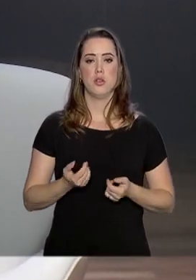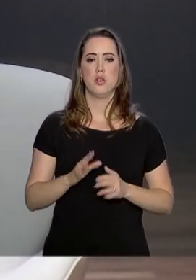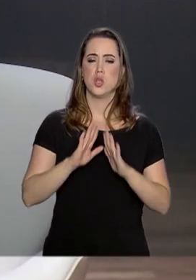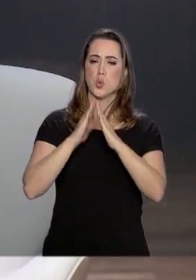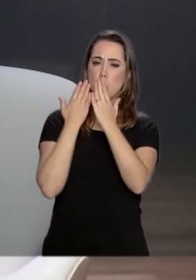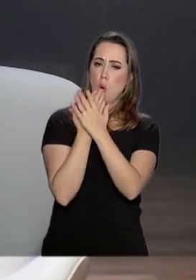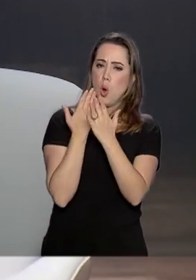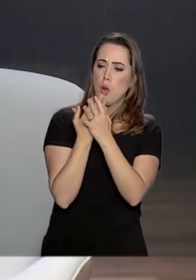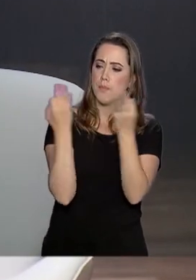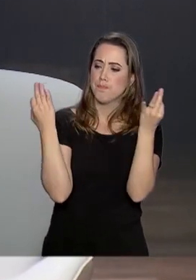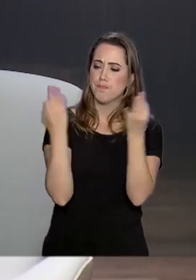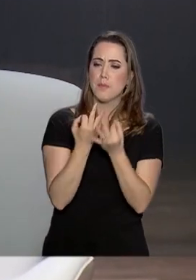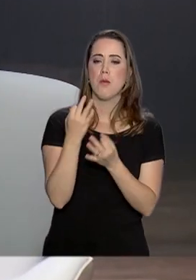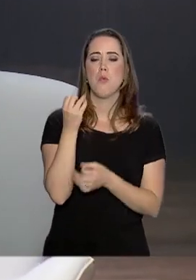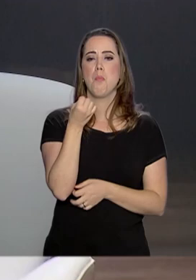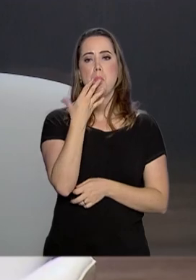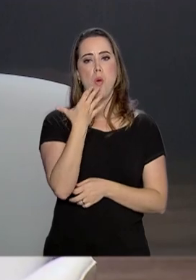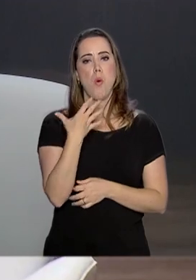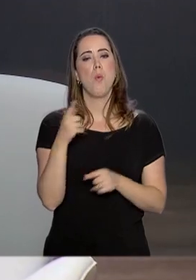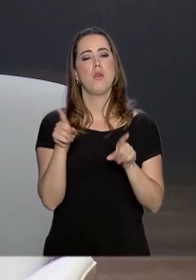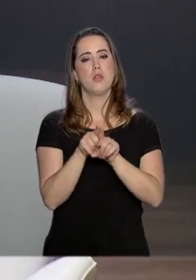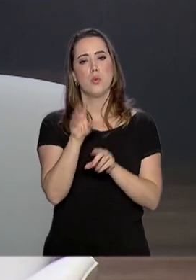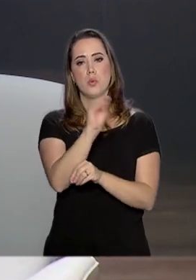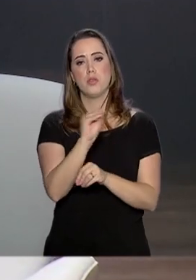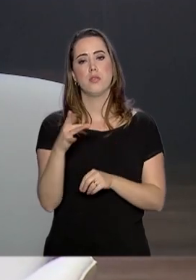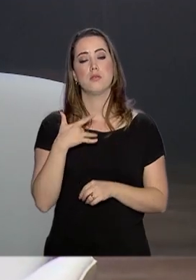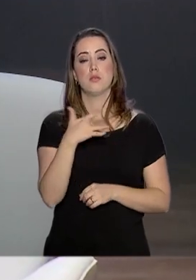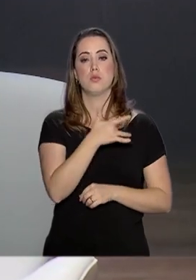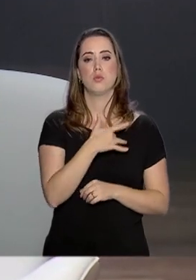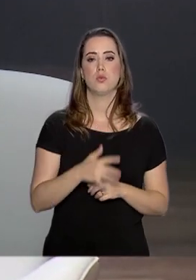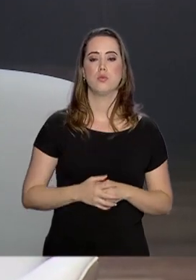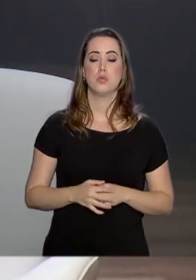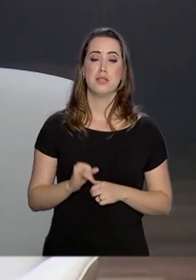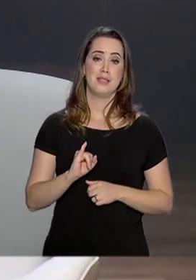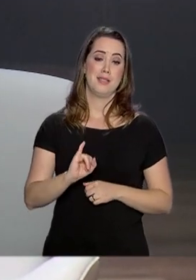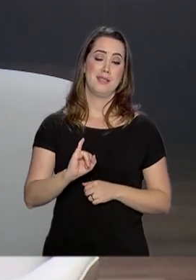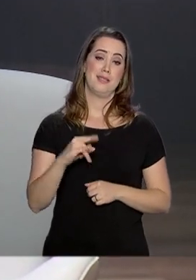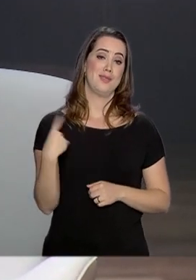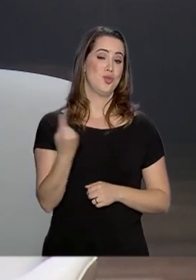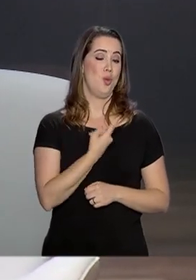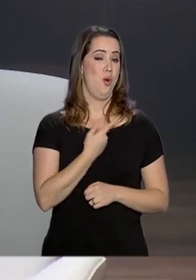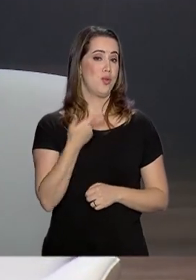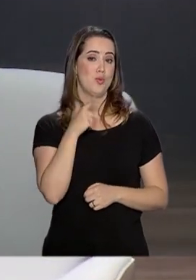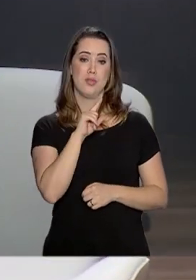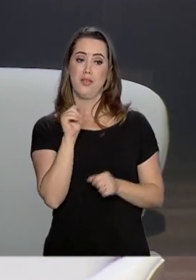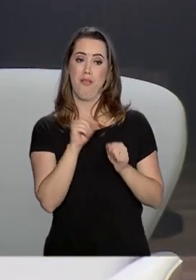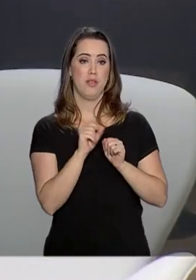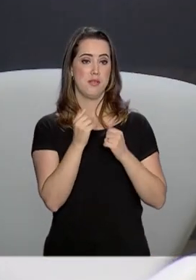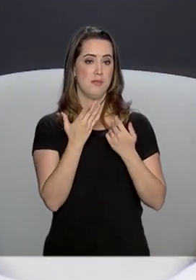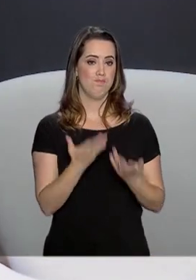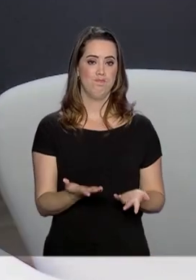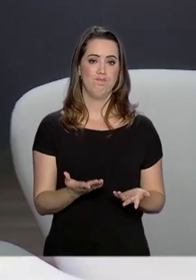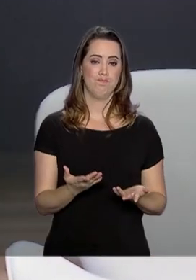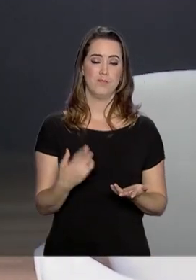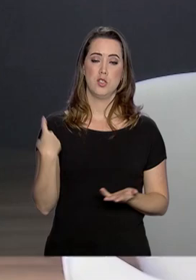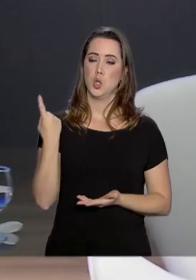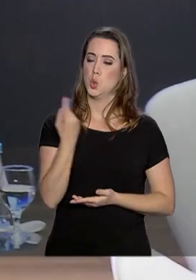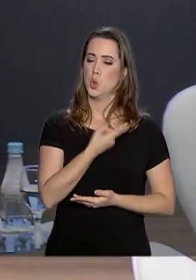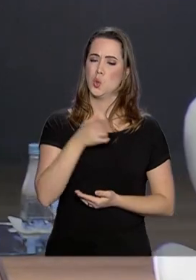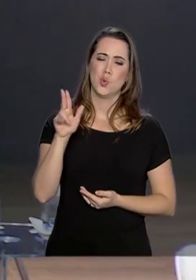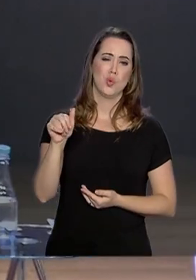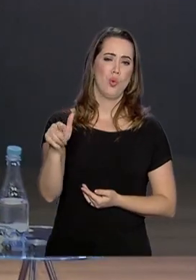Escola de qualidade e atendimento de saúde. Se nós não fizermos isso, nós